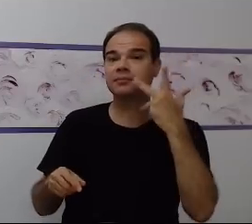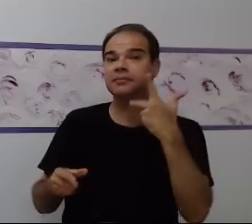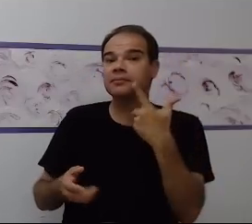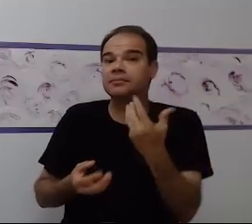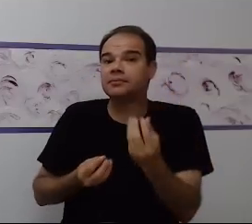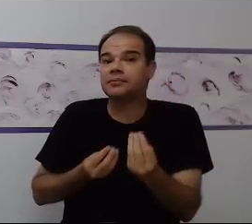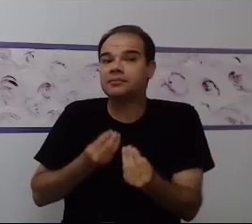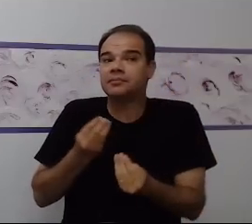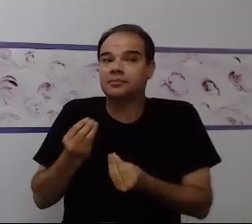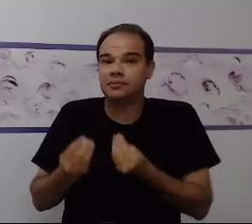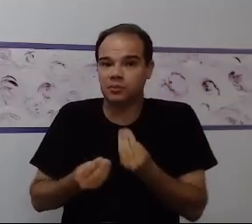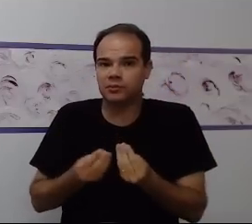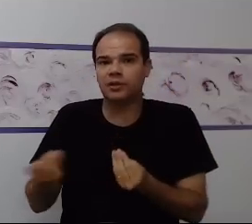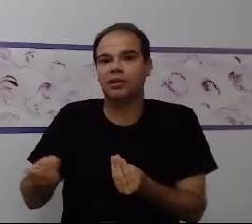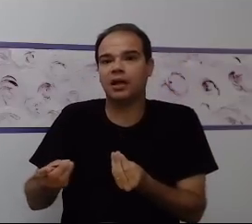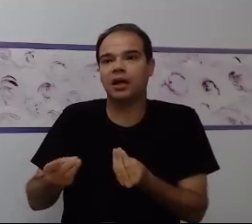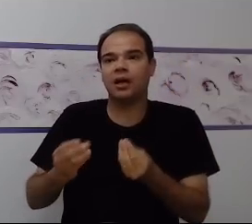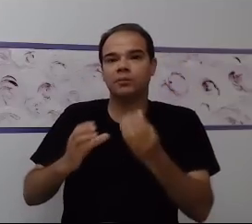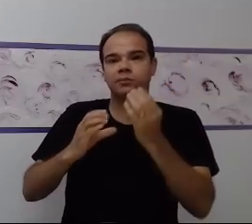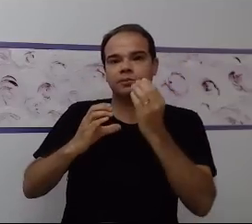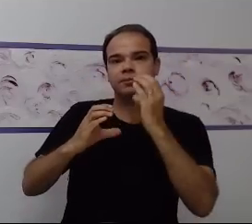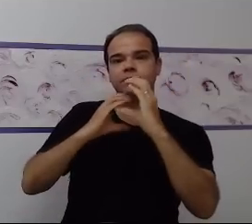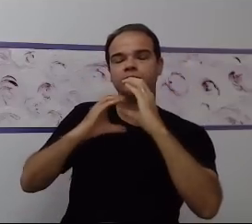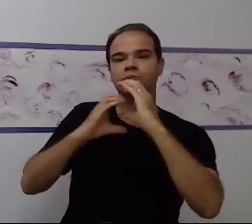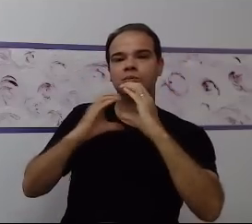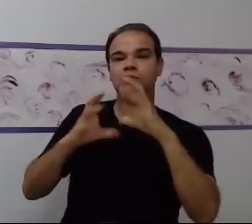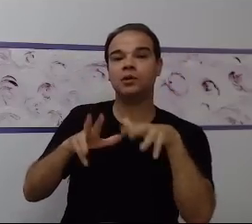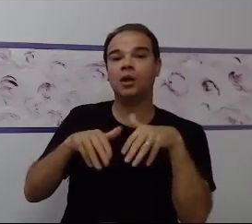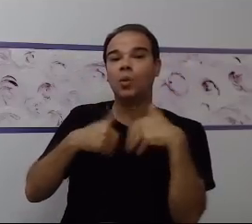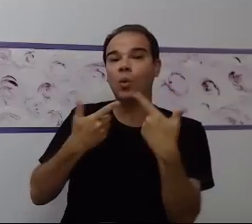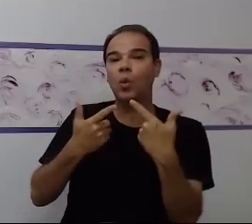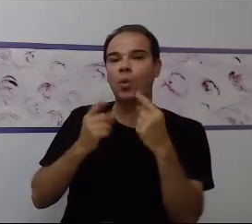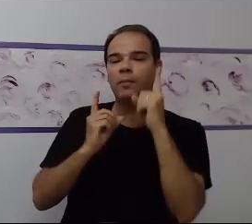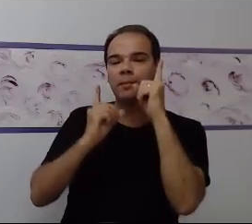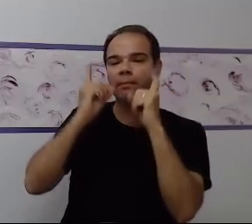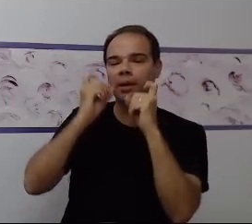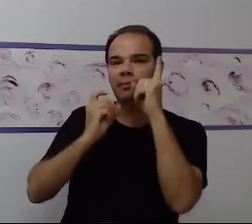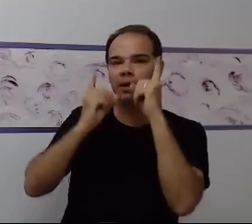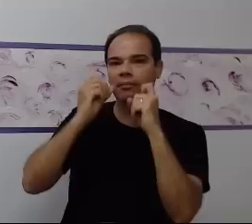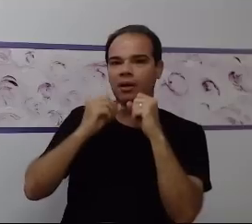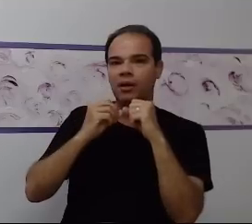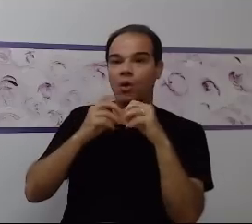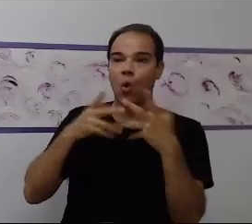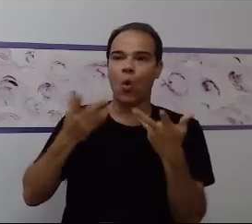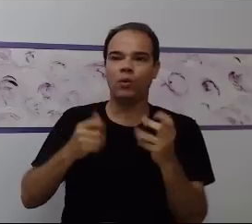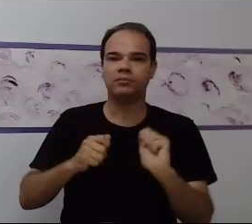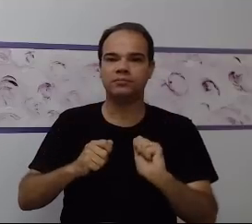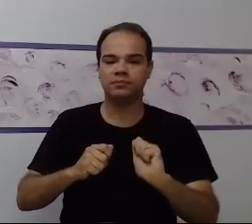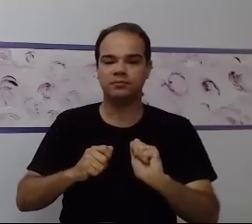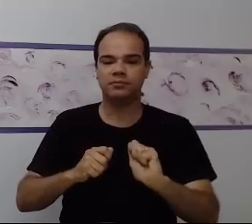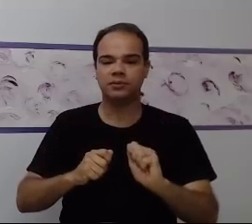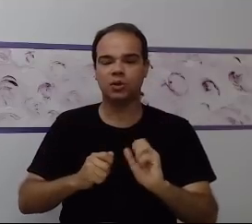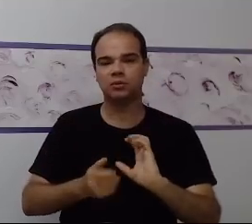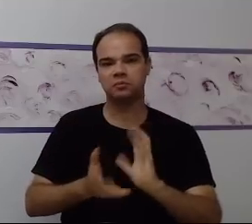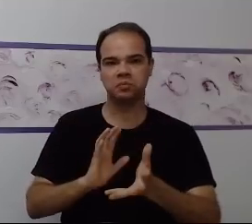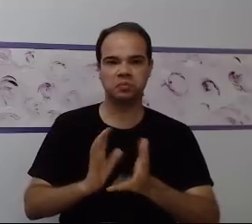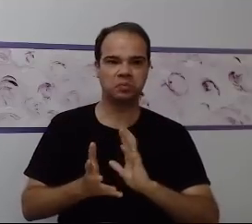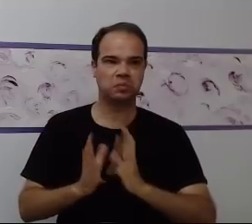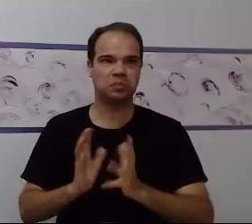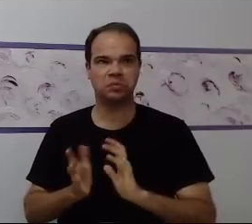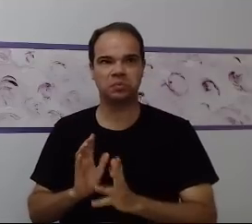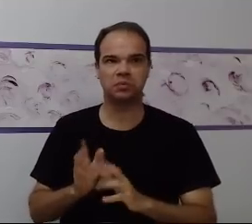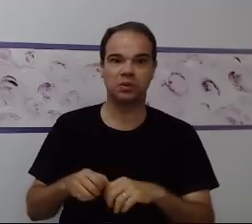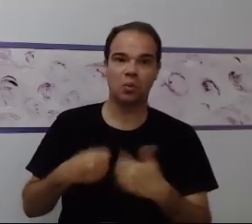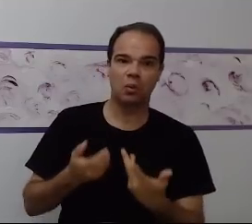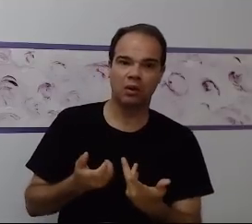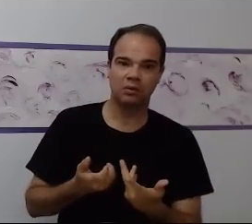essa criança tem essa linguagem oral desenvolvida ou se ela está com a comunicação através de gestos. Que também pode ser feito, né?